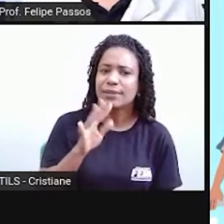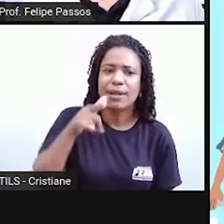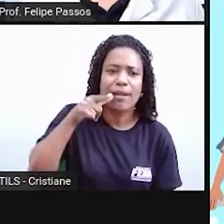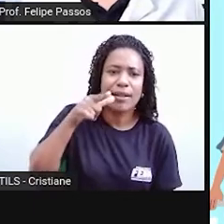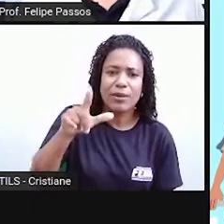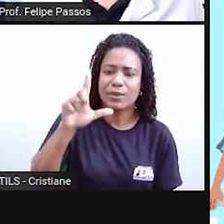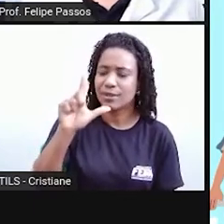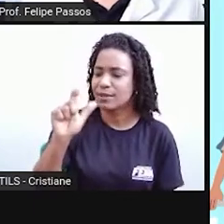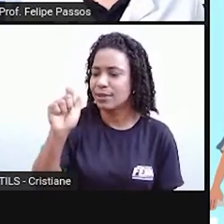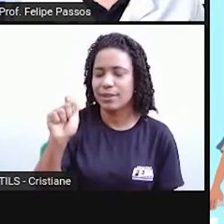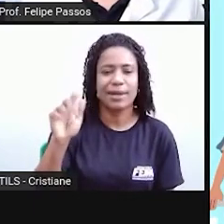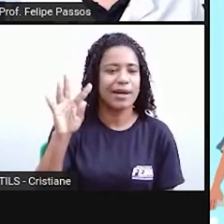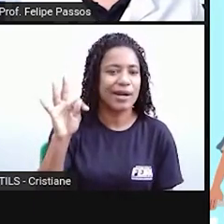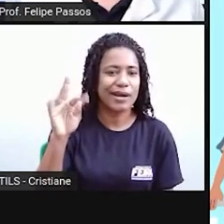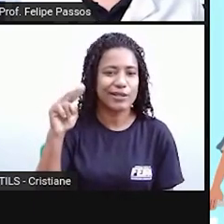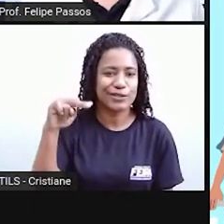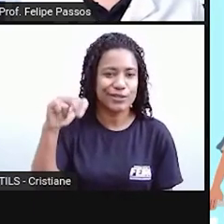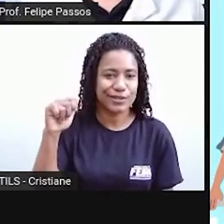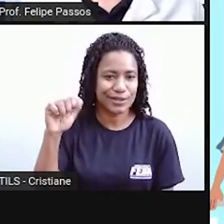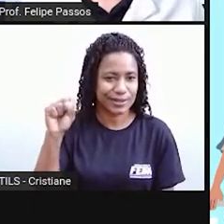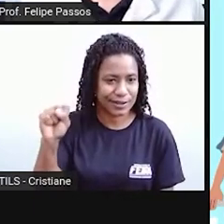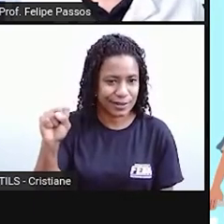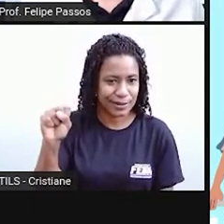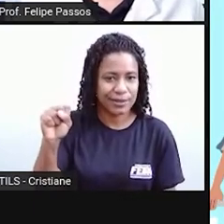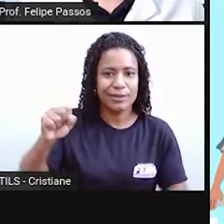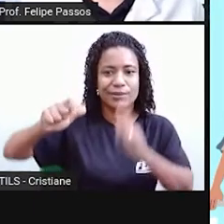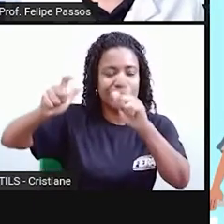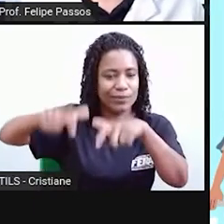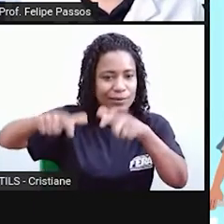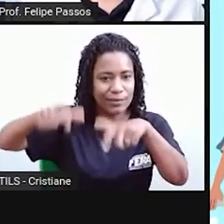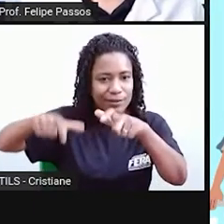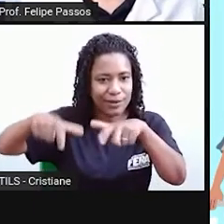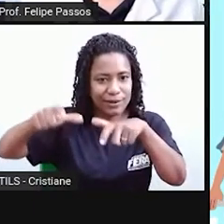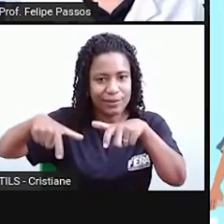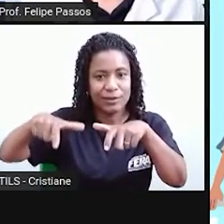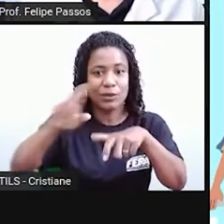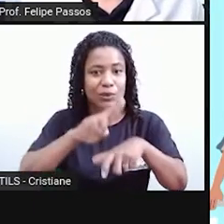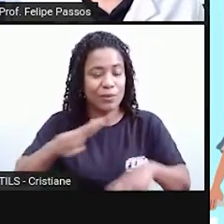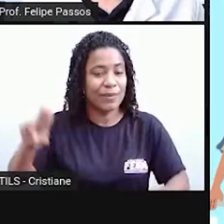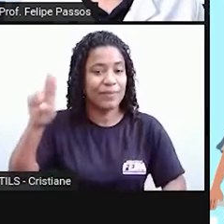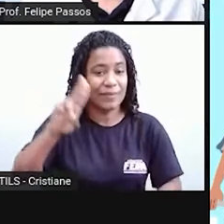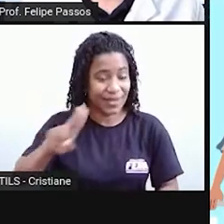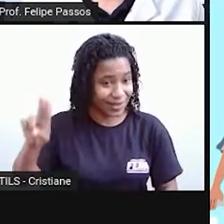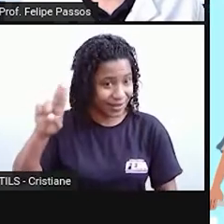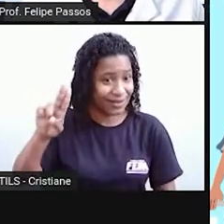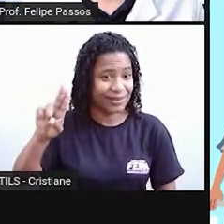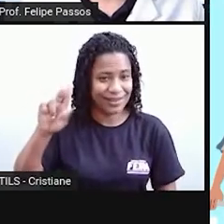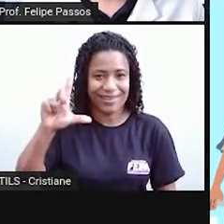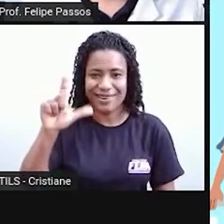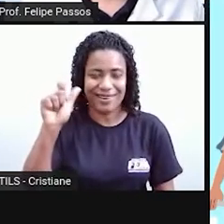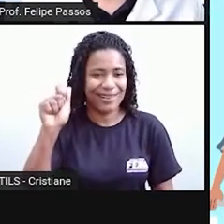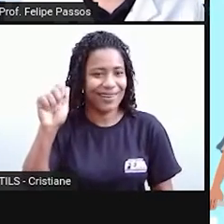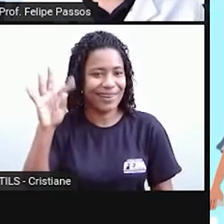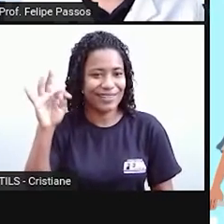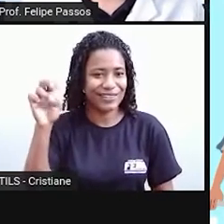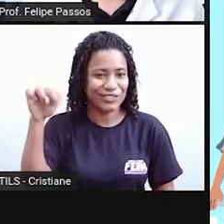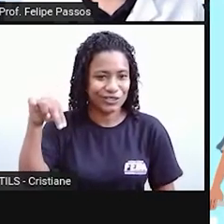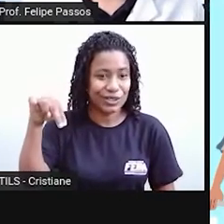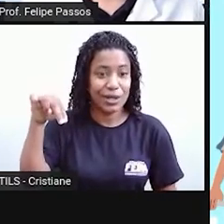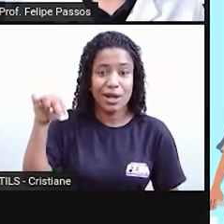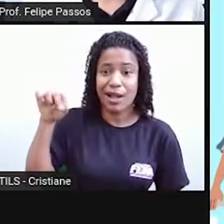Pois é. Existiu um lugar, uma localidade chamada de Lácio, lá na Itália,